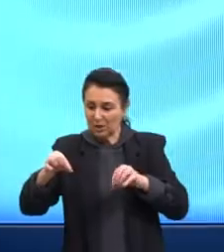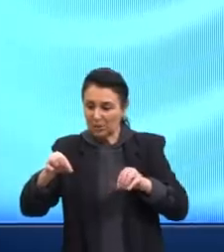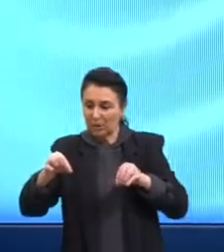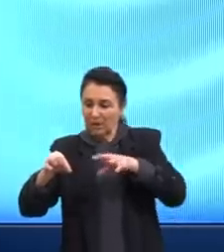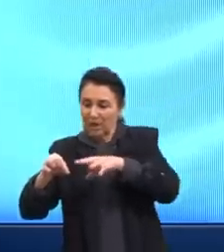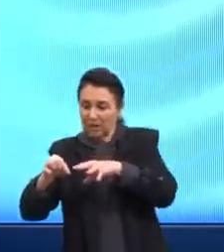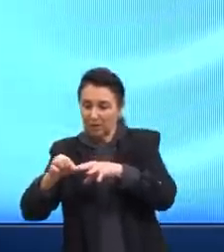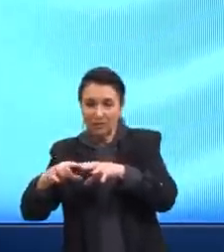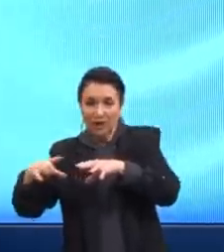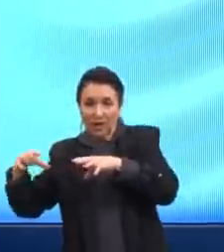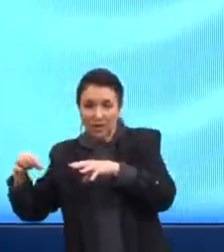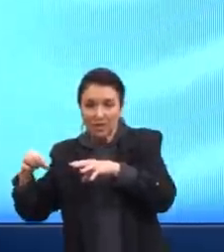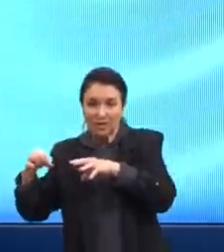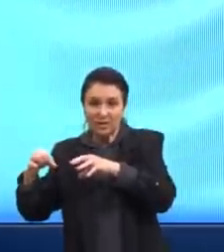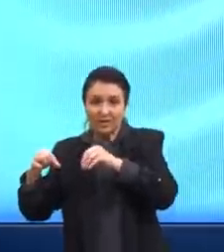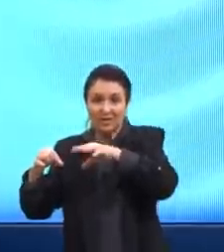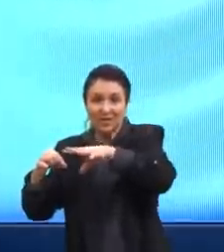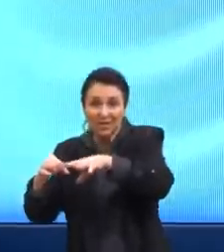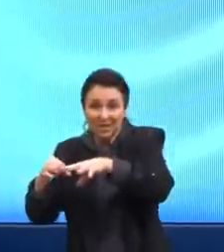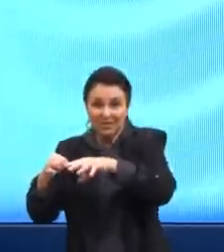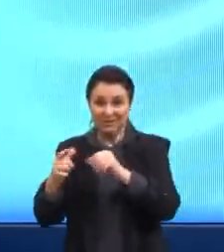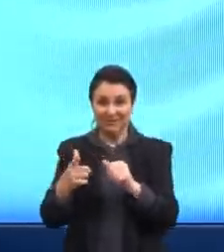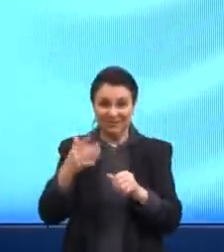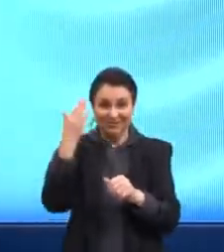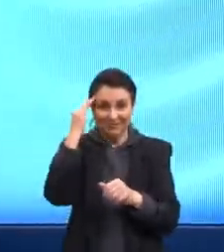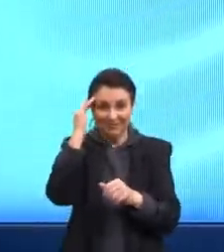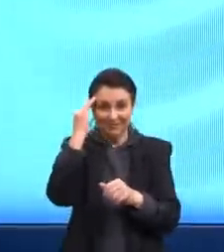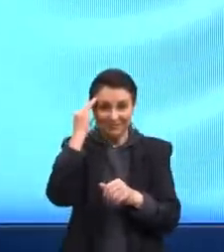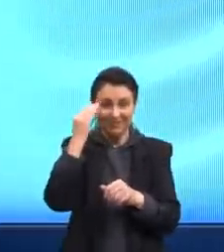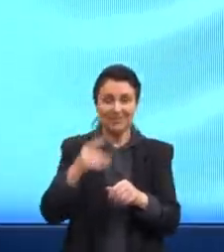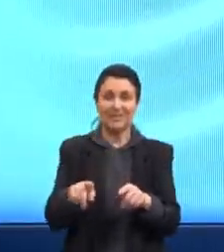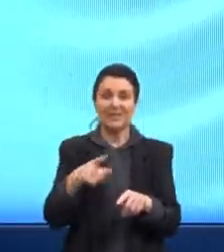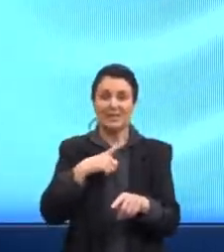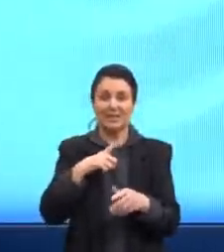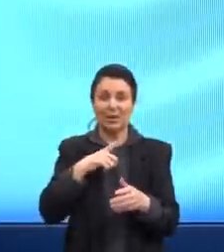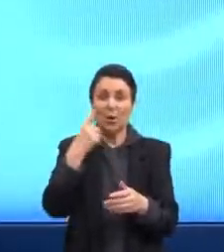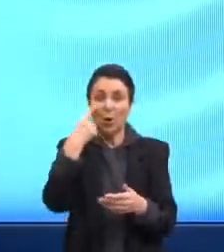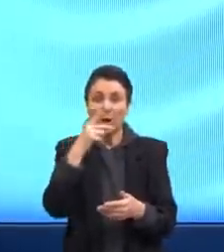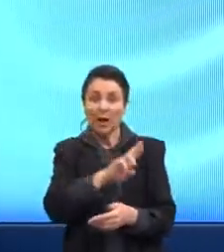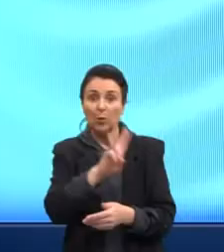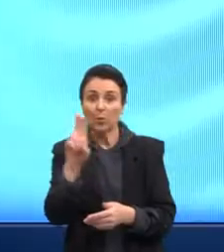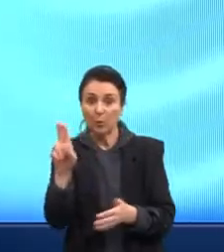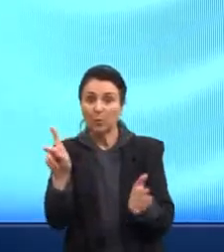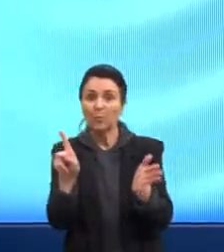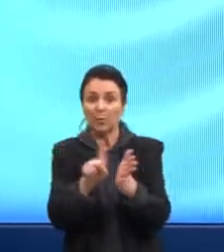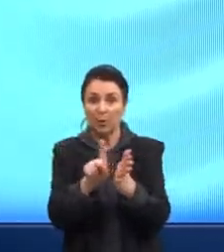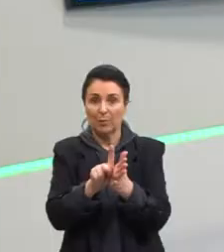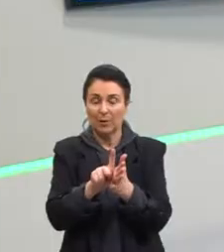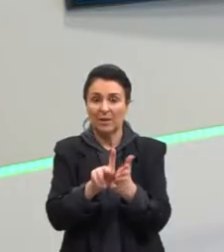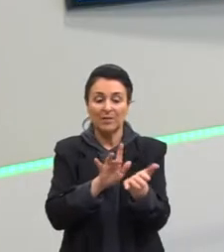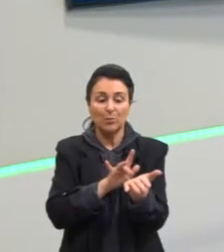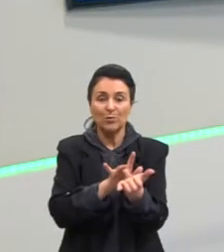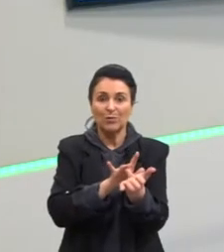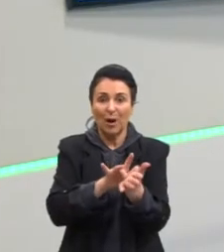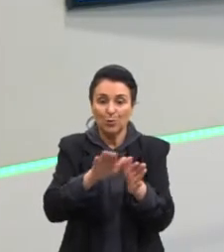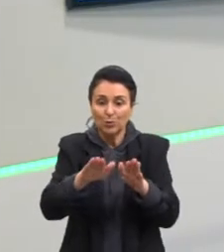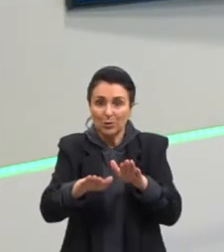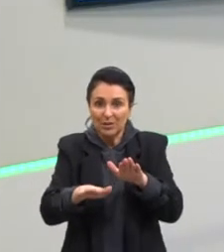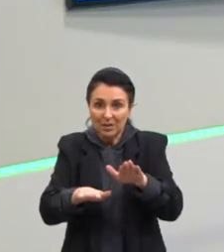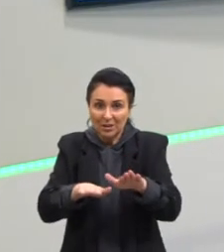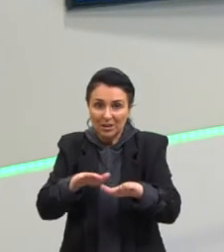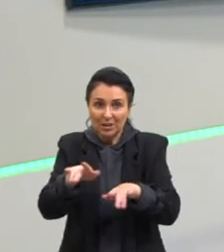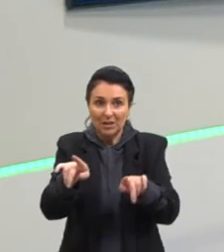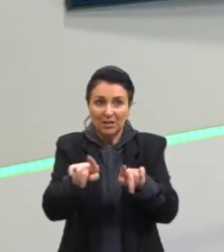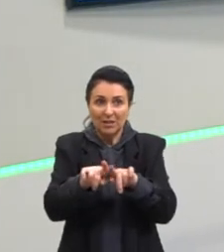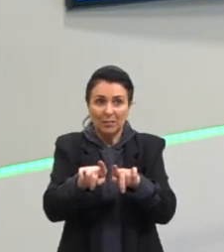assim. Então, esses são os pseudópodes, que são, entre aspas, os falsos pés. Também tem os